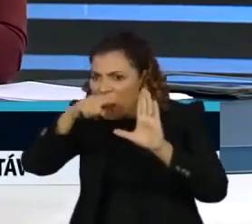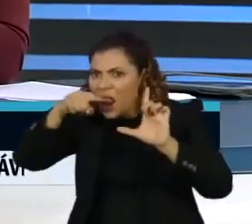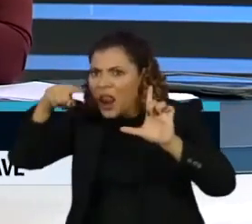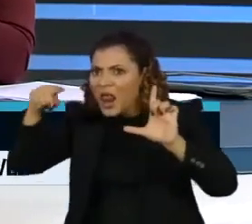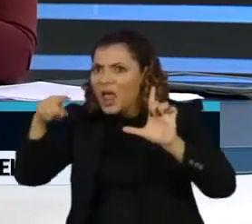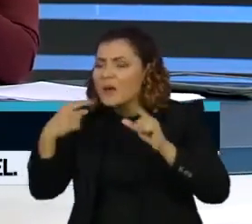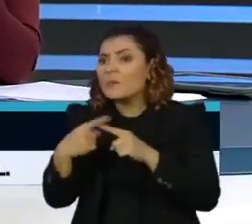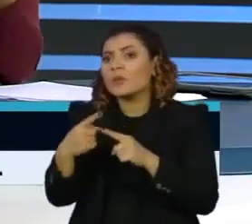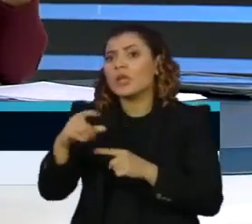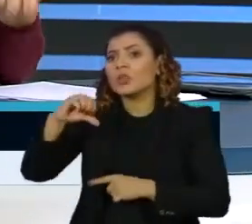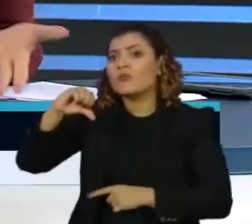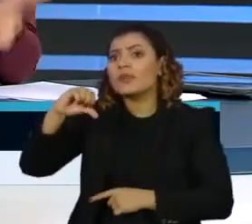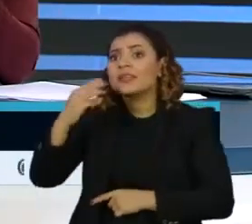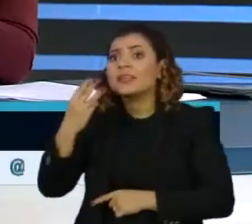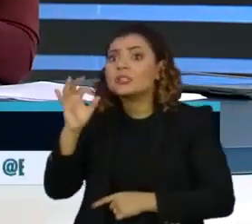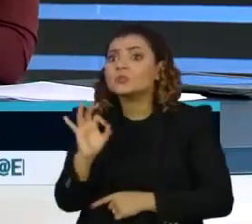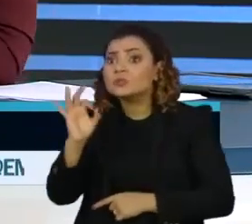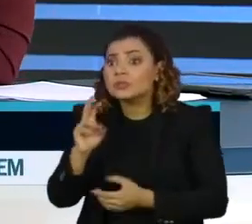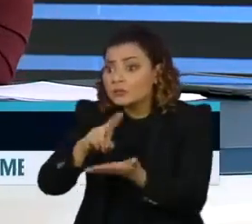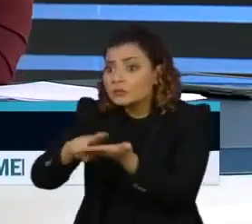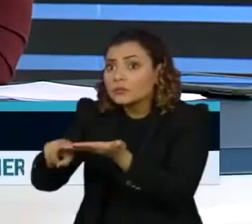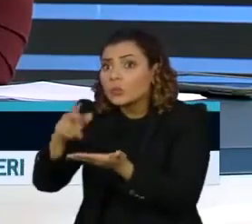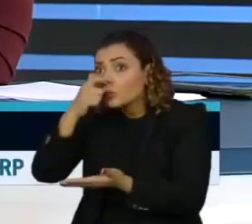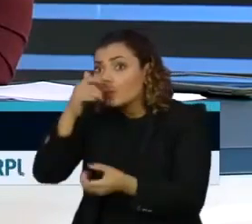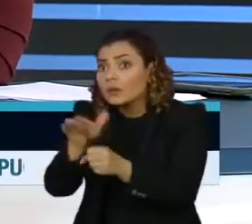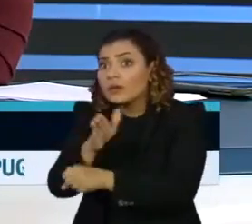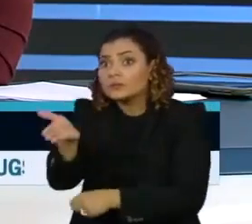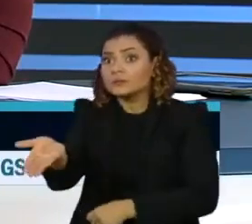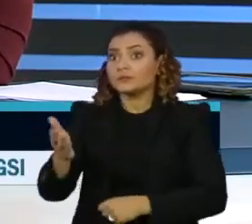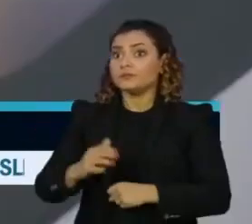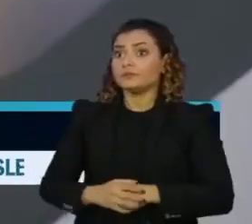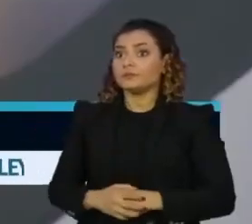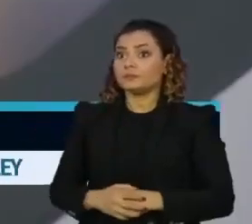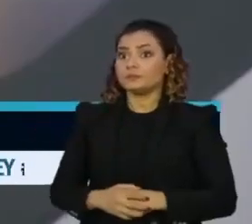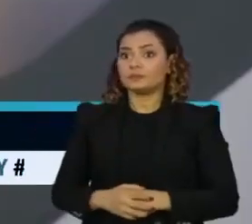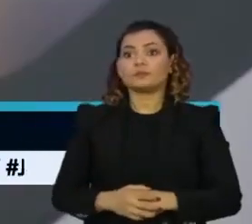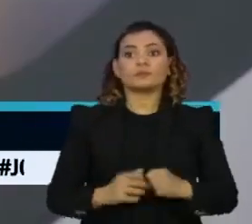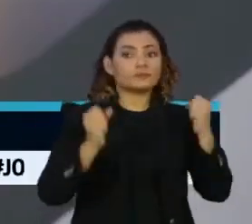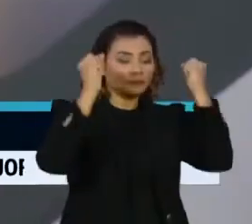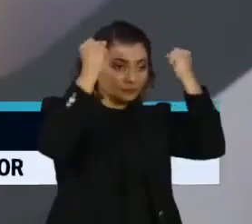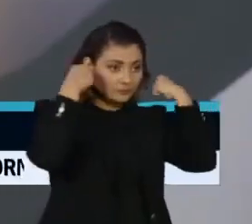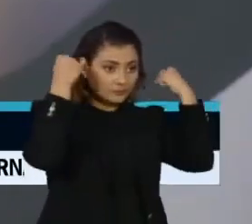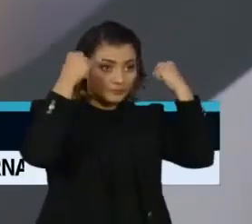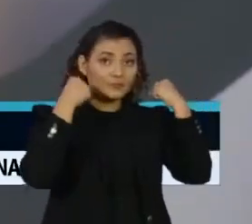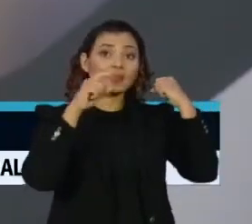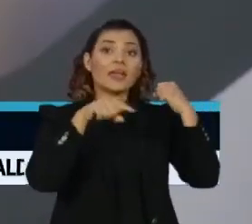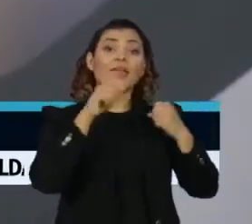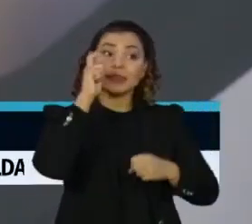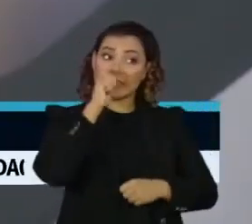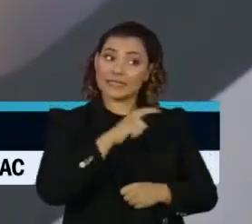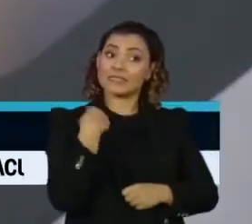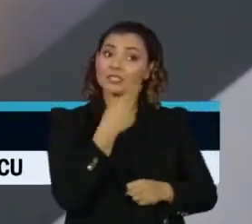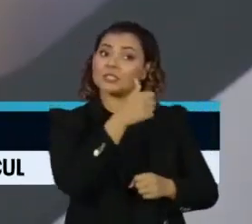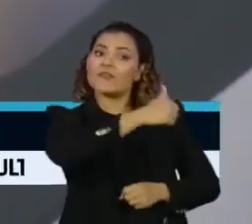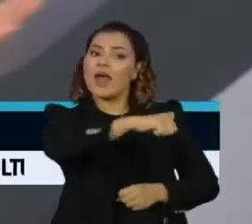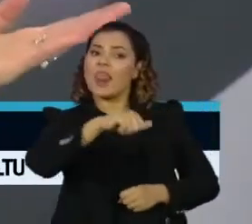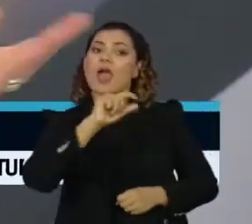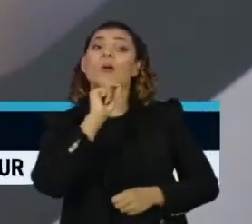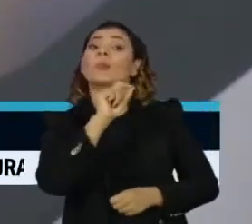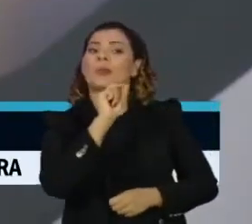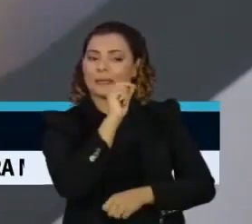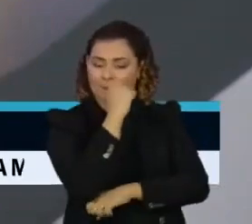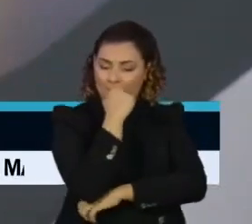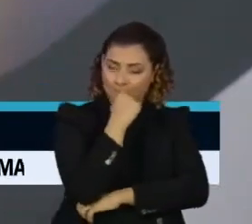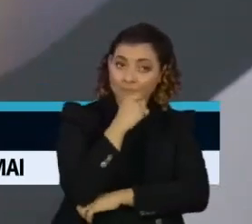93% dos leitos ocupados por lá. Eu acho que o Chapecó é um case interessante para a gente analisar. Eu